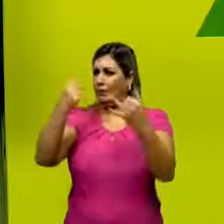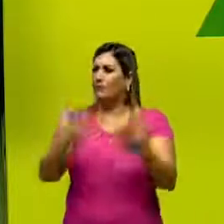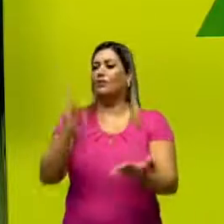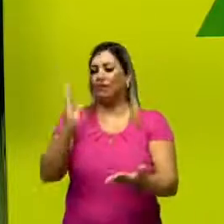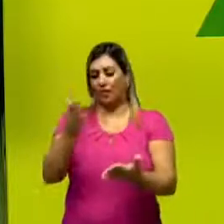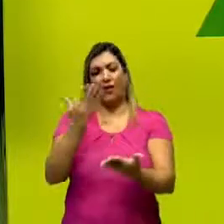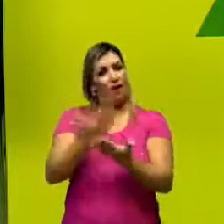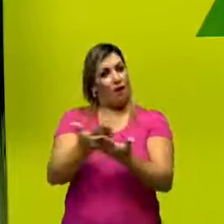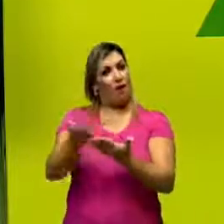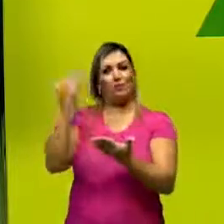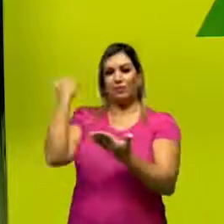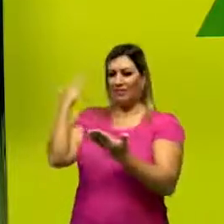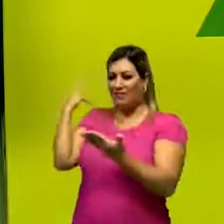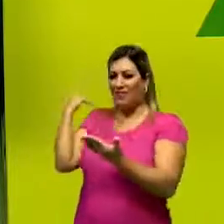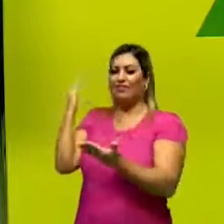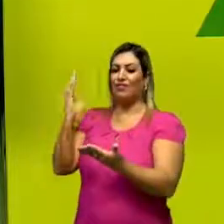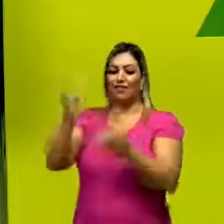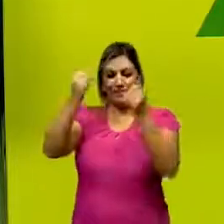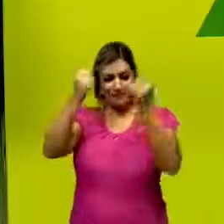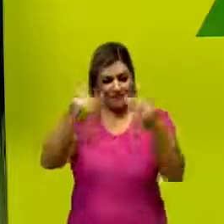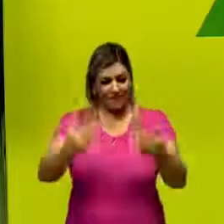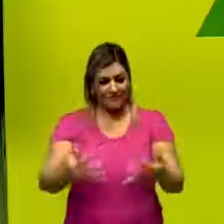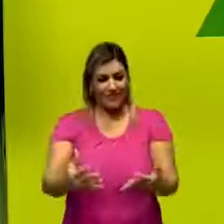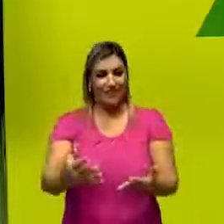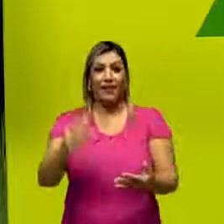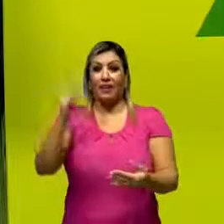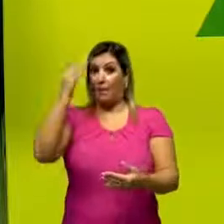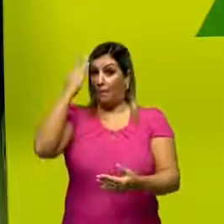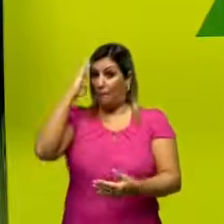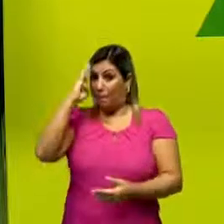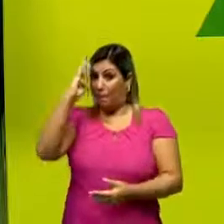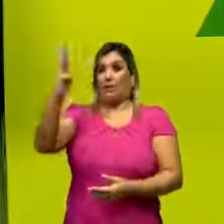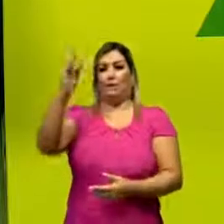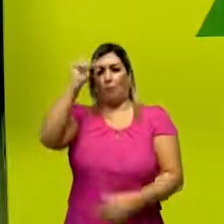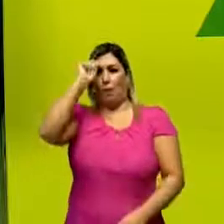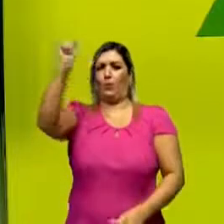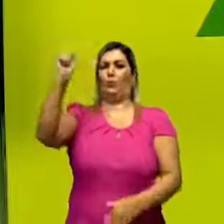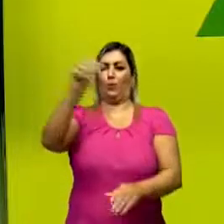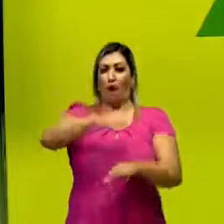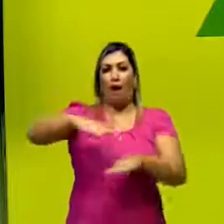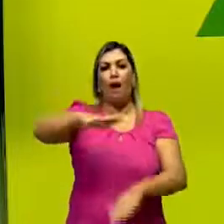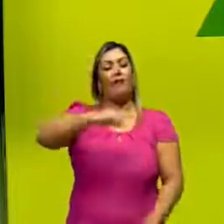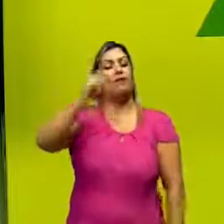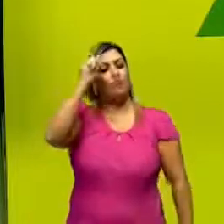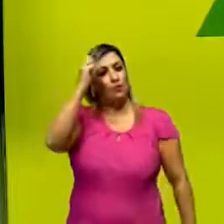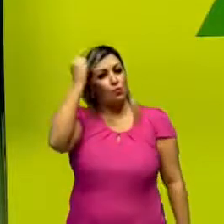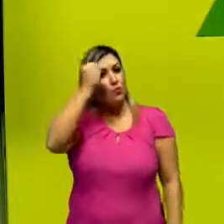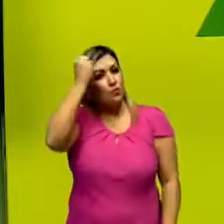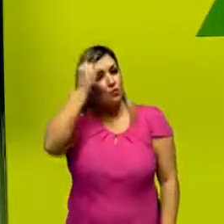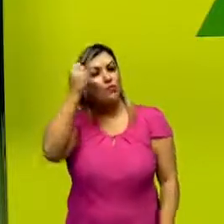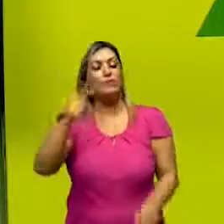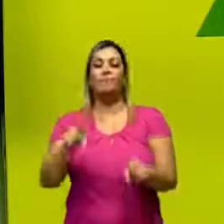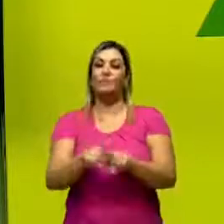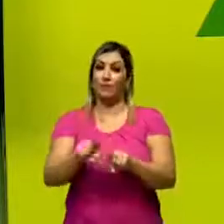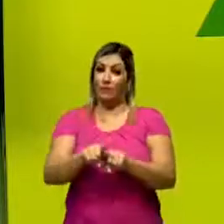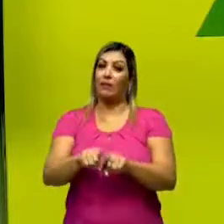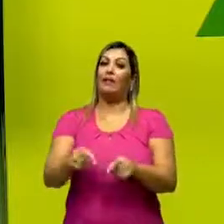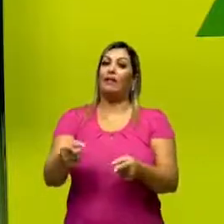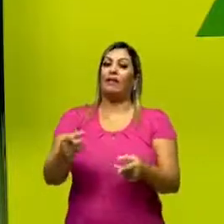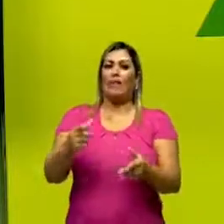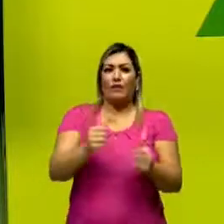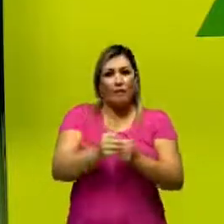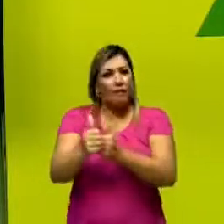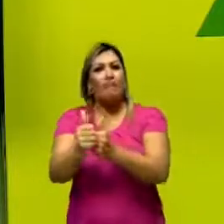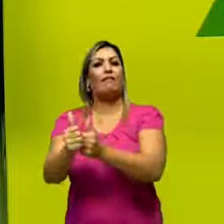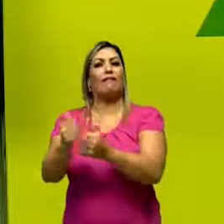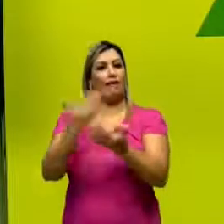vocês diversas vezes, considerado um dos pais da Sociologia, então vai ser justo o Durkheim que vai guiar a